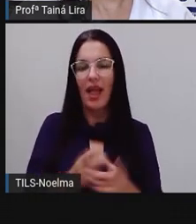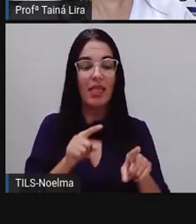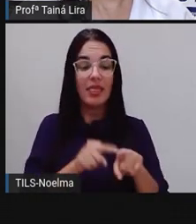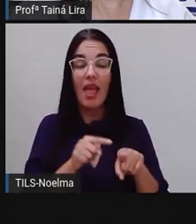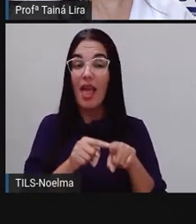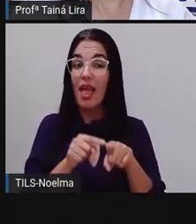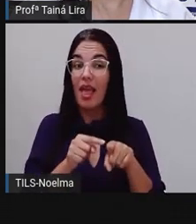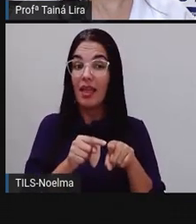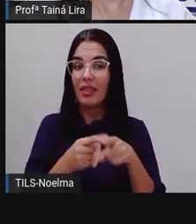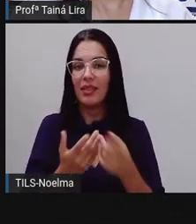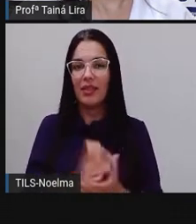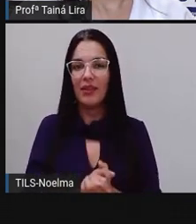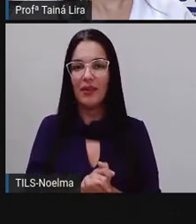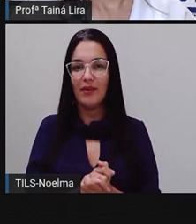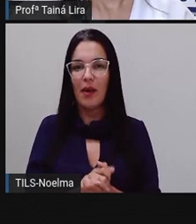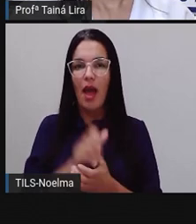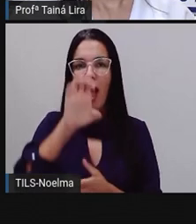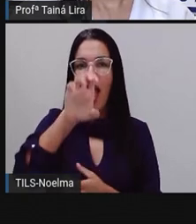dedo,